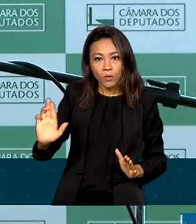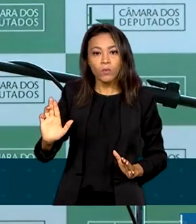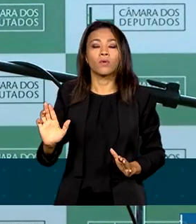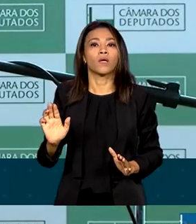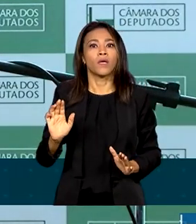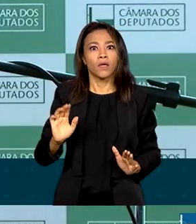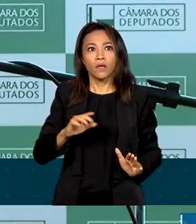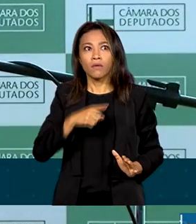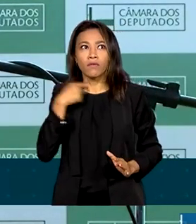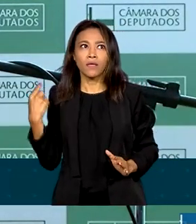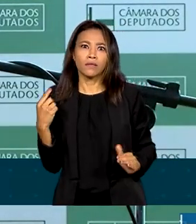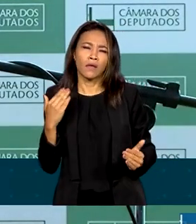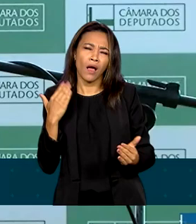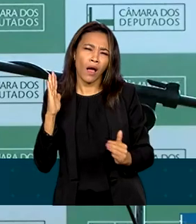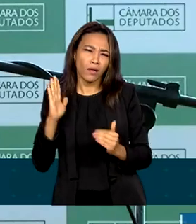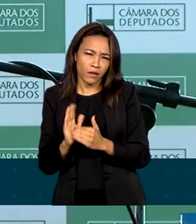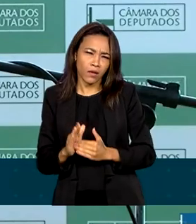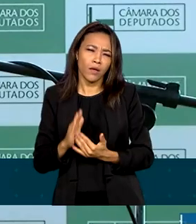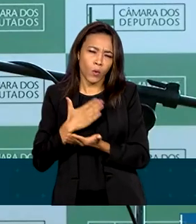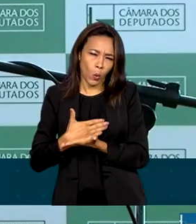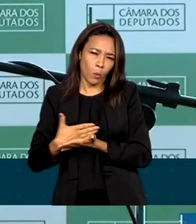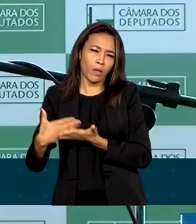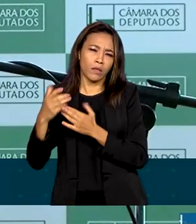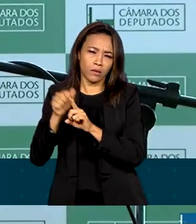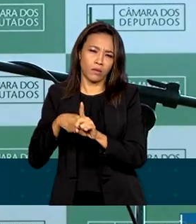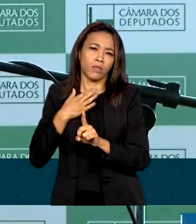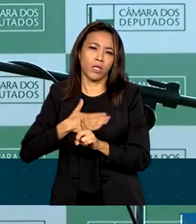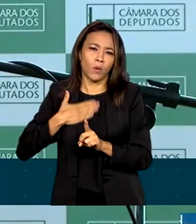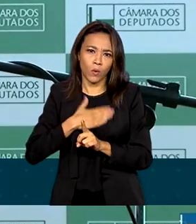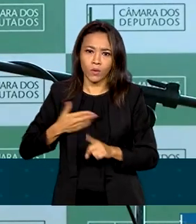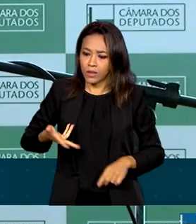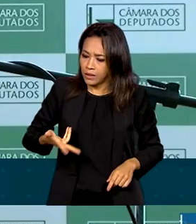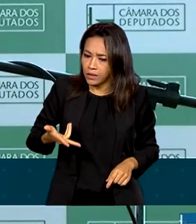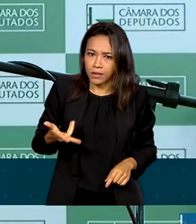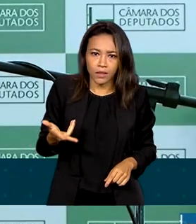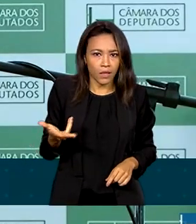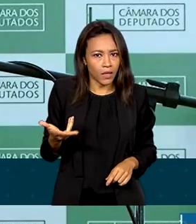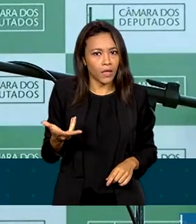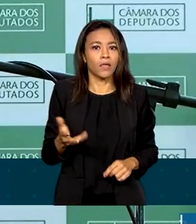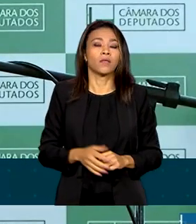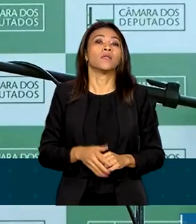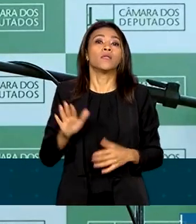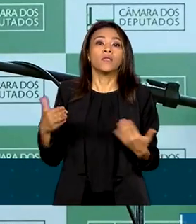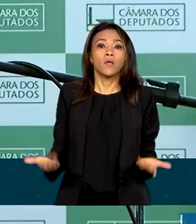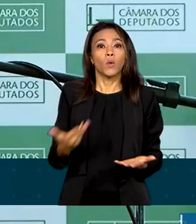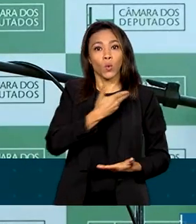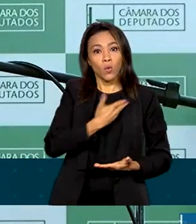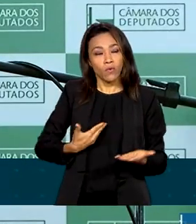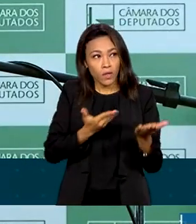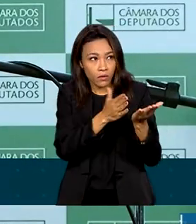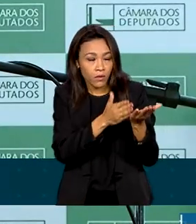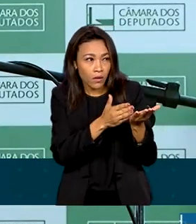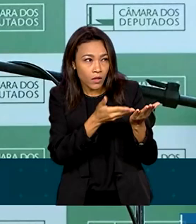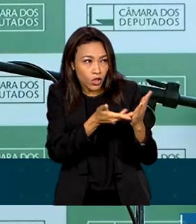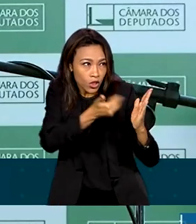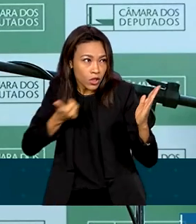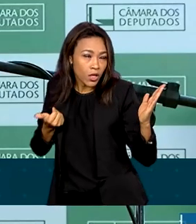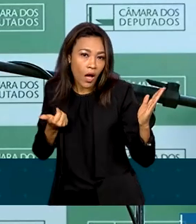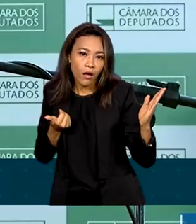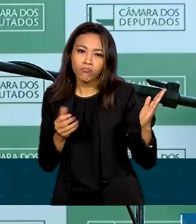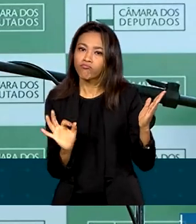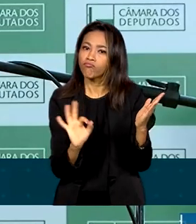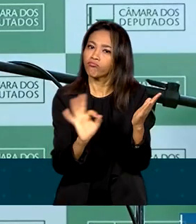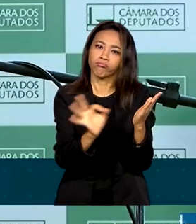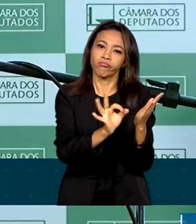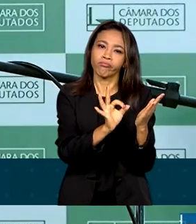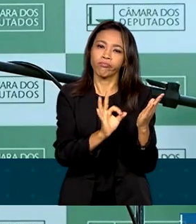que vence até o começo de agosto. Então, celeridade em relação a isso, tem acordo sobre isso. O governo não vai retirar nenhuma delas. Nenhuma delas. Ao